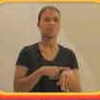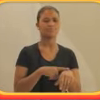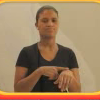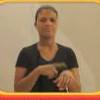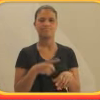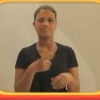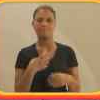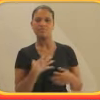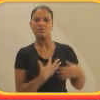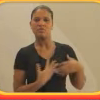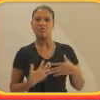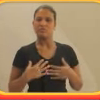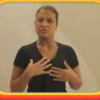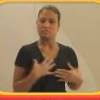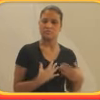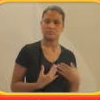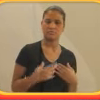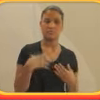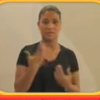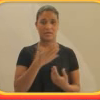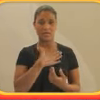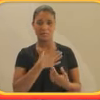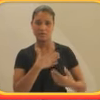angustiante na minha trajetória.